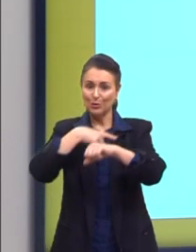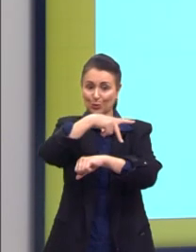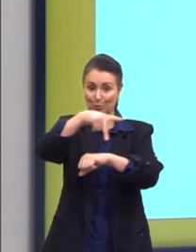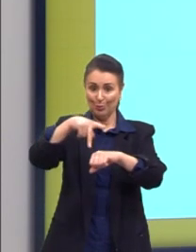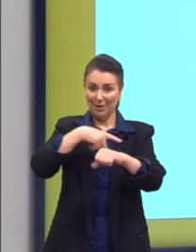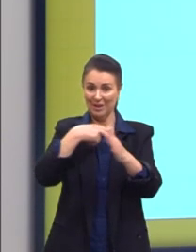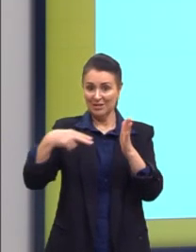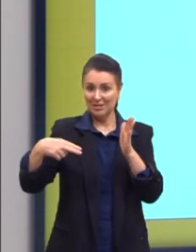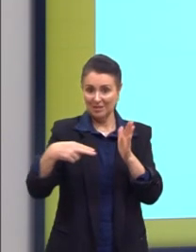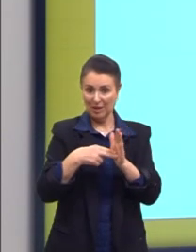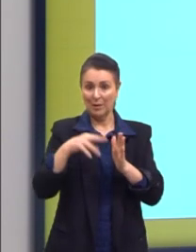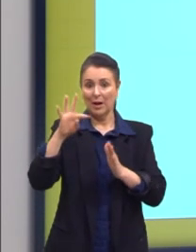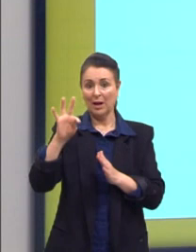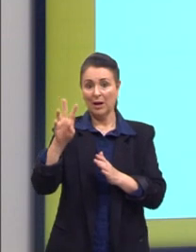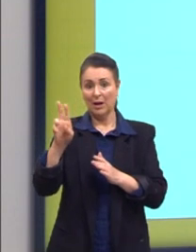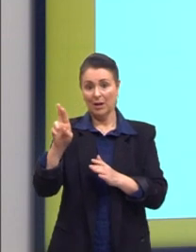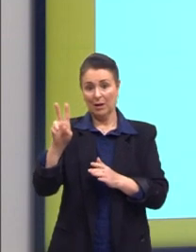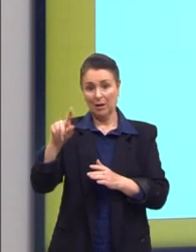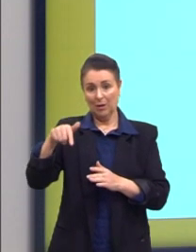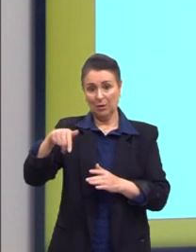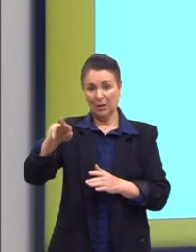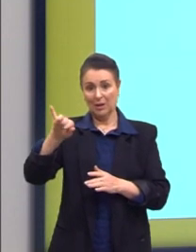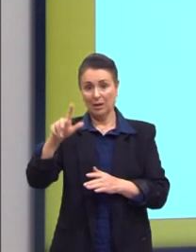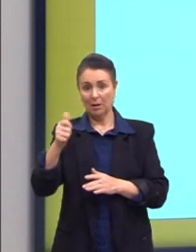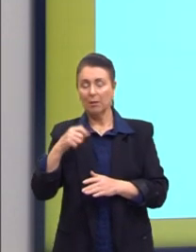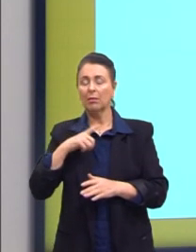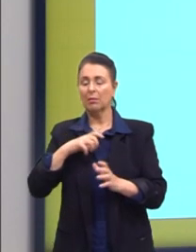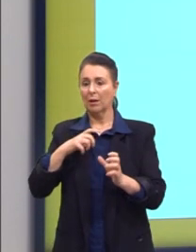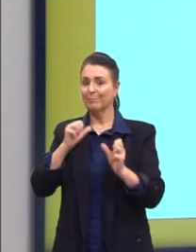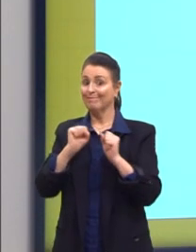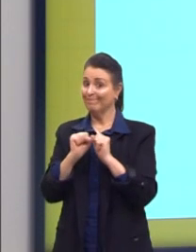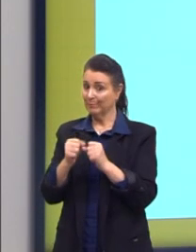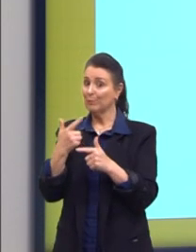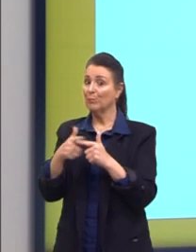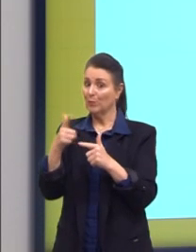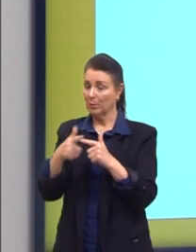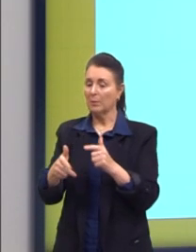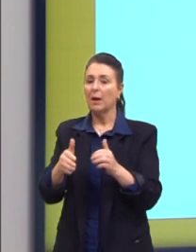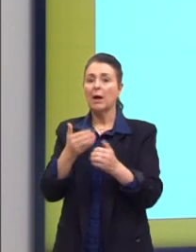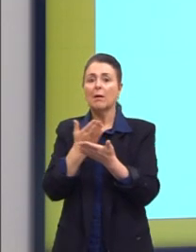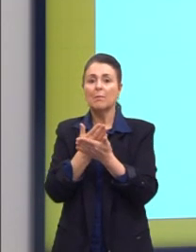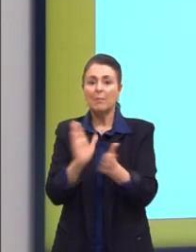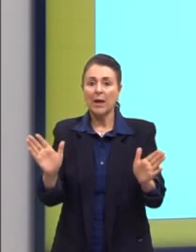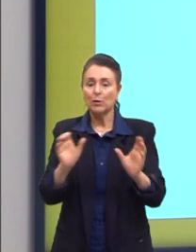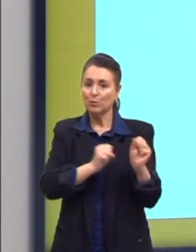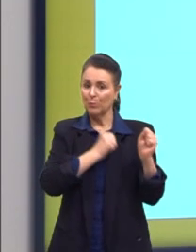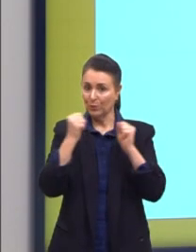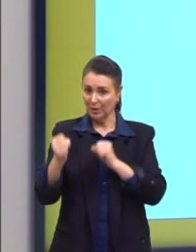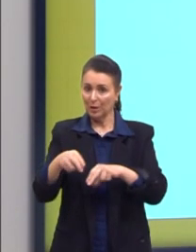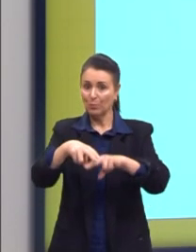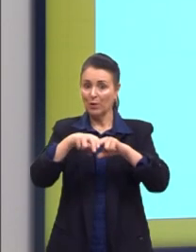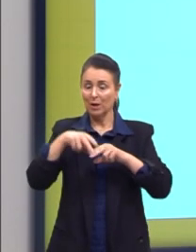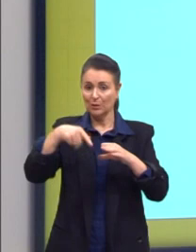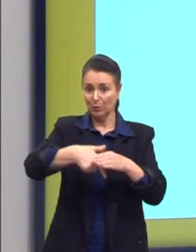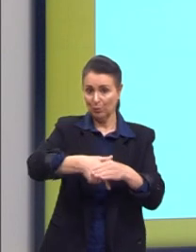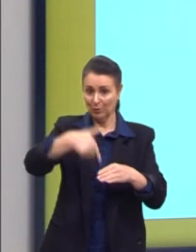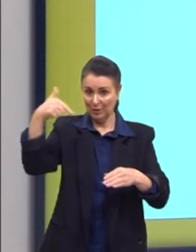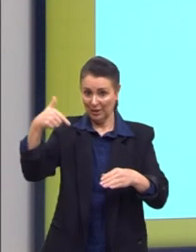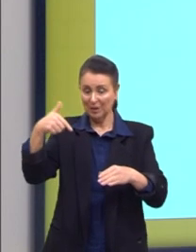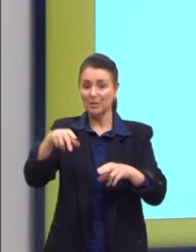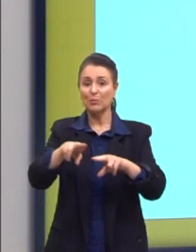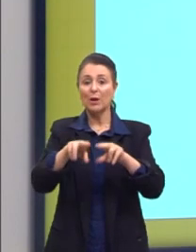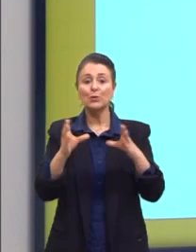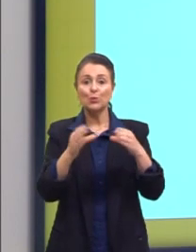vai ter problema relacionado a isso. Perde o poder por conta desse petróleo, pelos ataques ao Estado Islâmico, entre outras coisas.